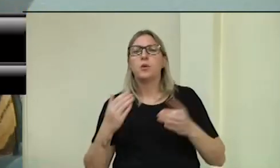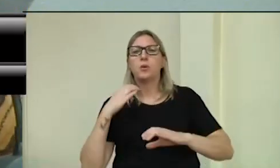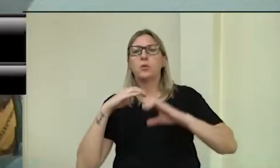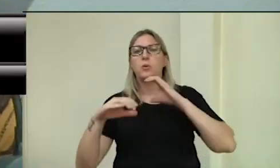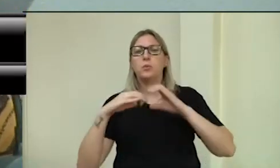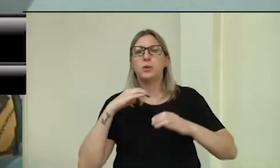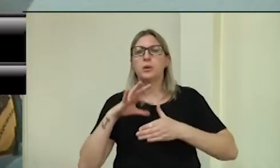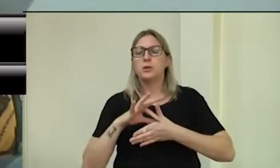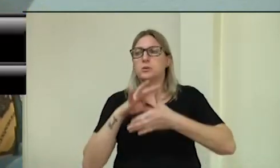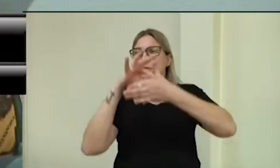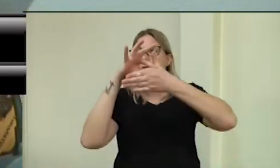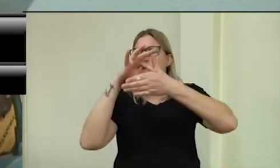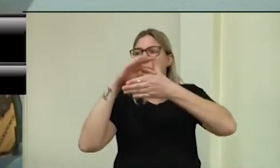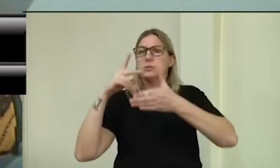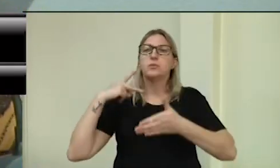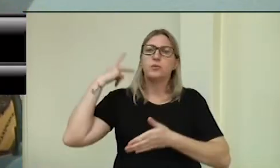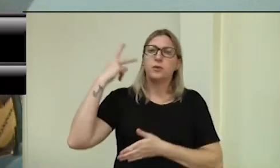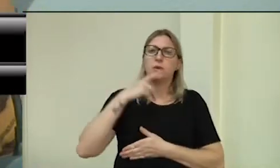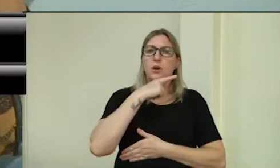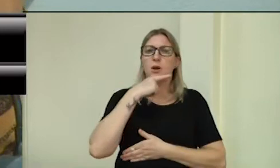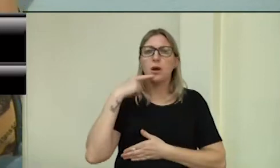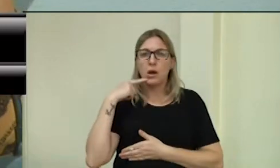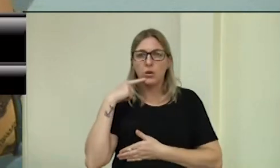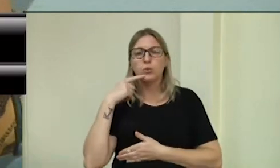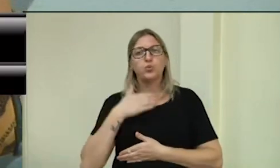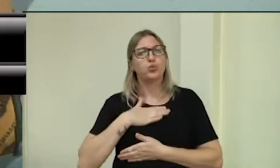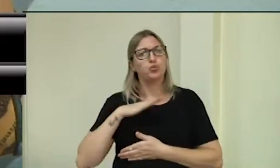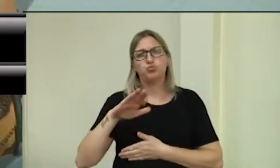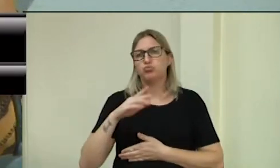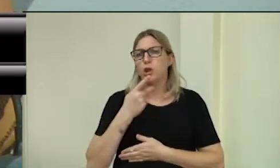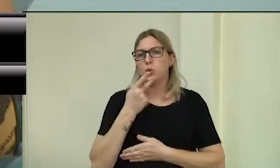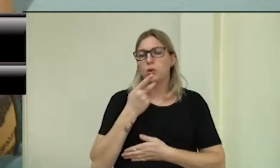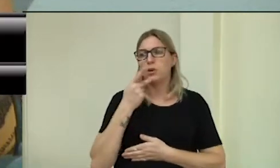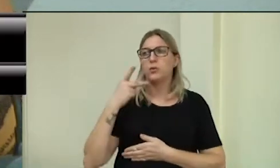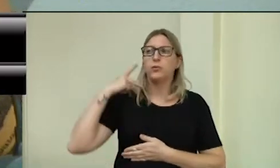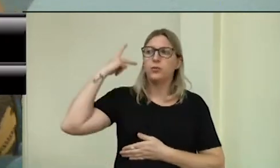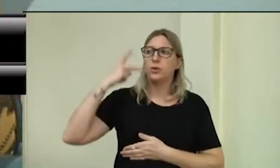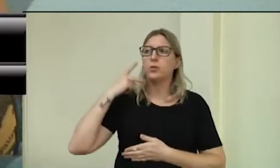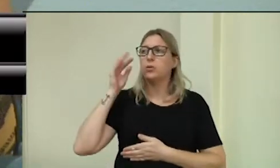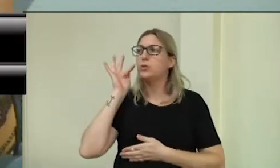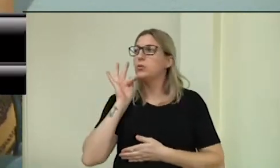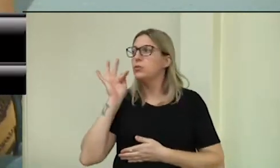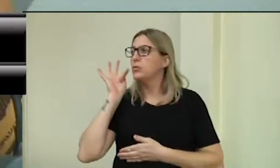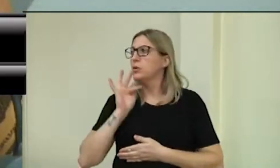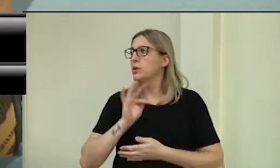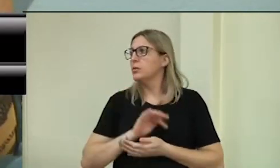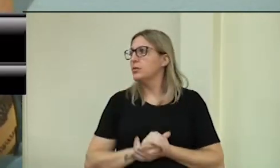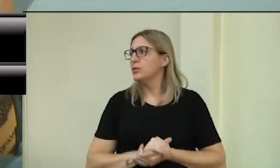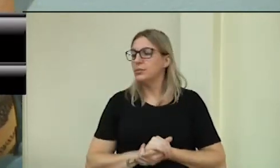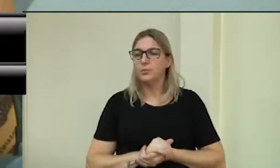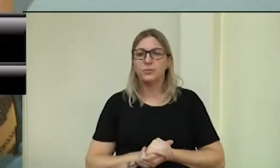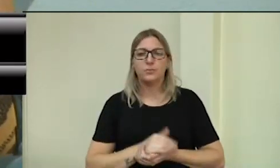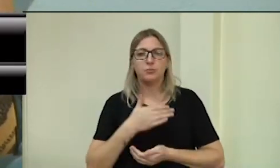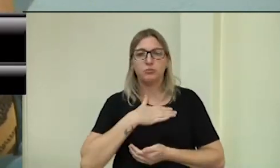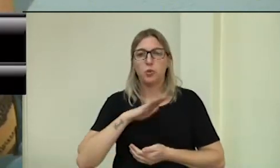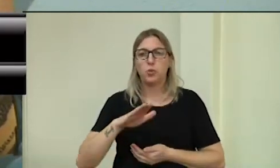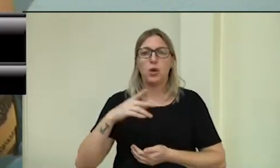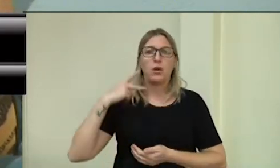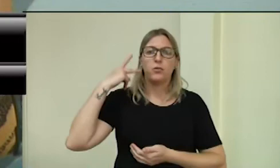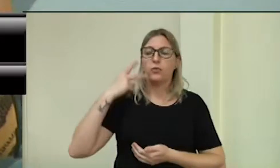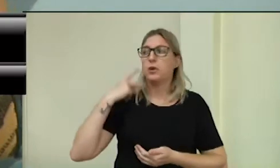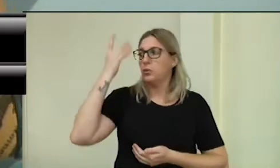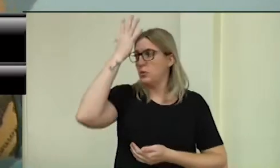liderança, vereador Claudemir, corta. Vereador João, vereador André,